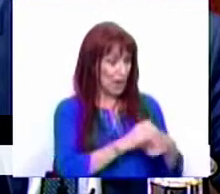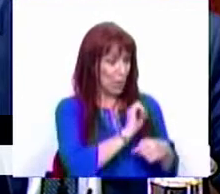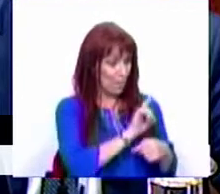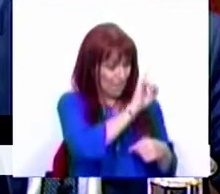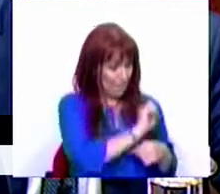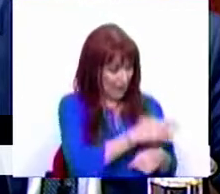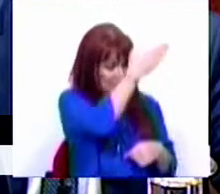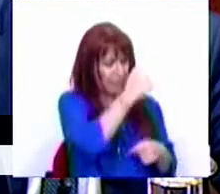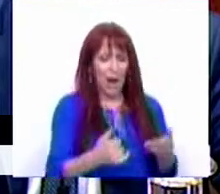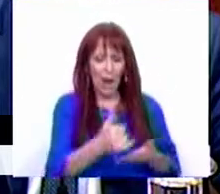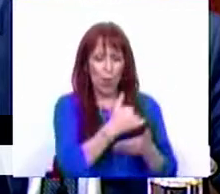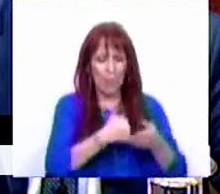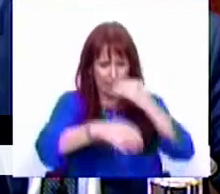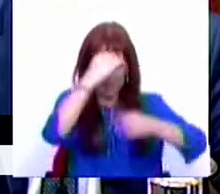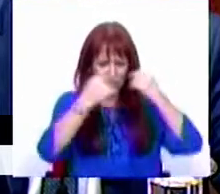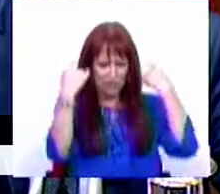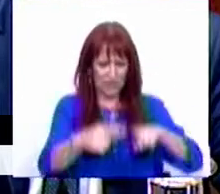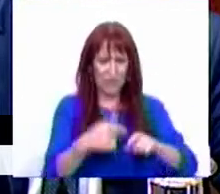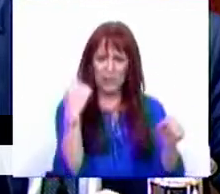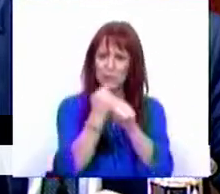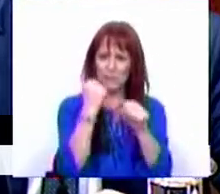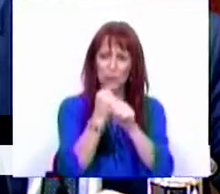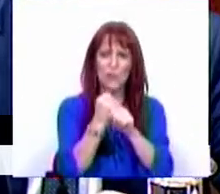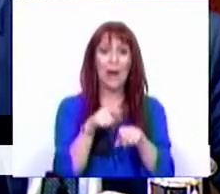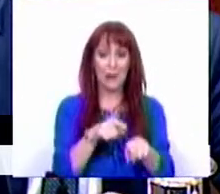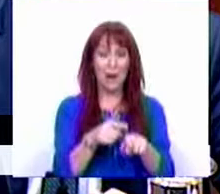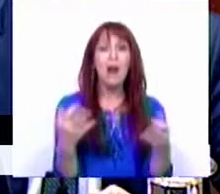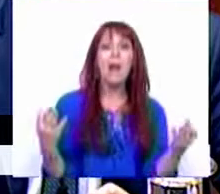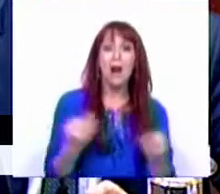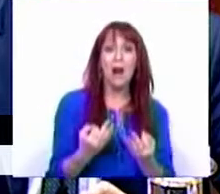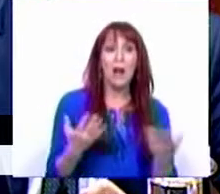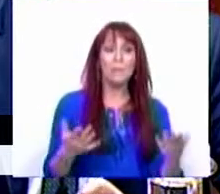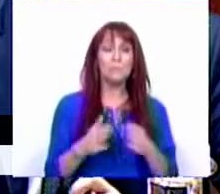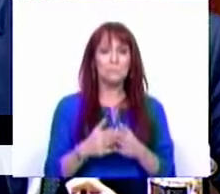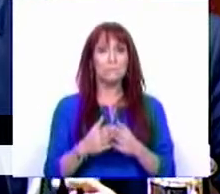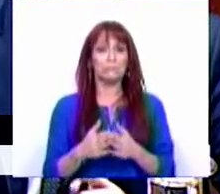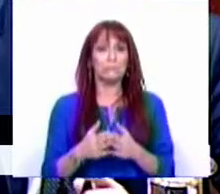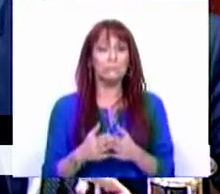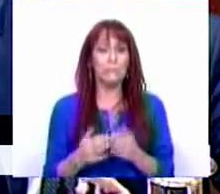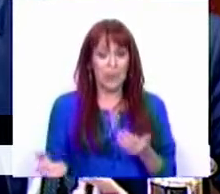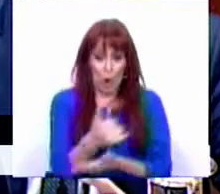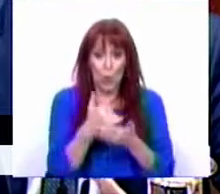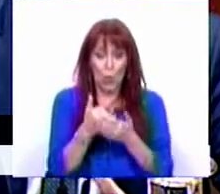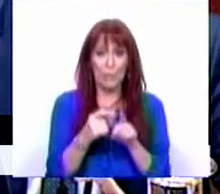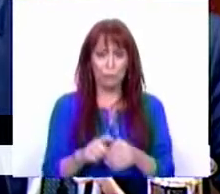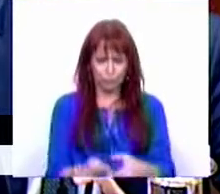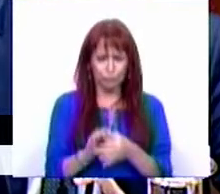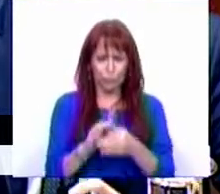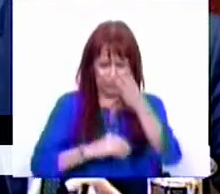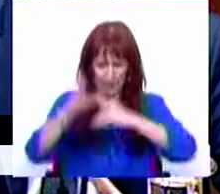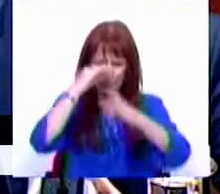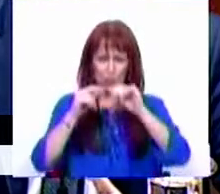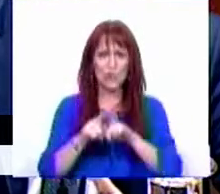dia, estão a recuperar aprendizagens, estão a trabalhar para que, efetivamente, a recuperação e a consolidação das